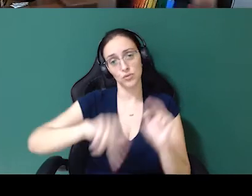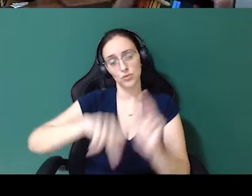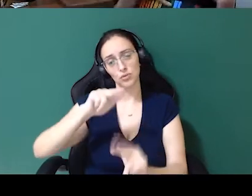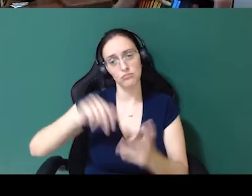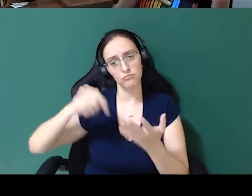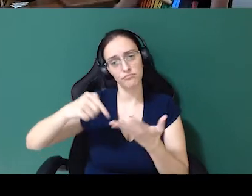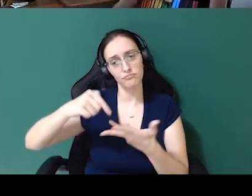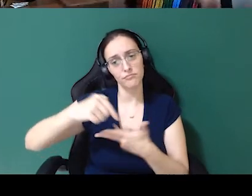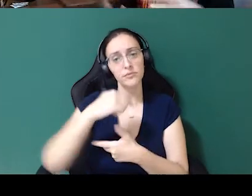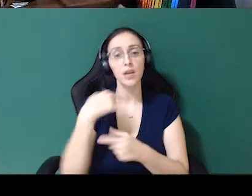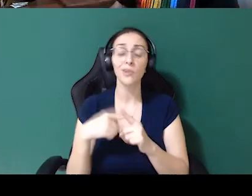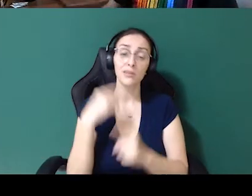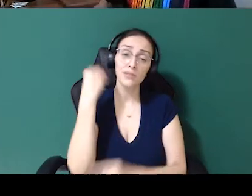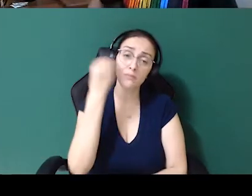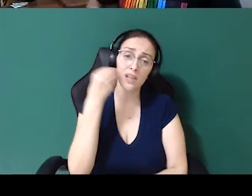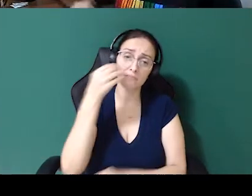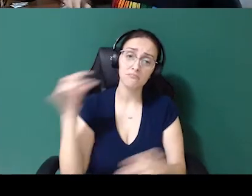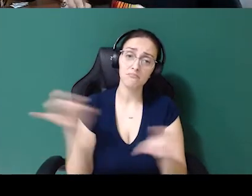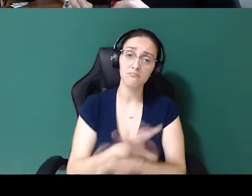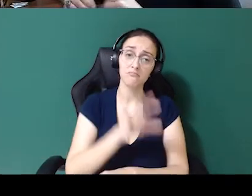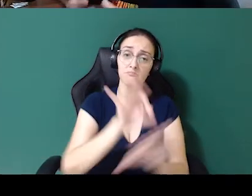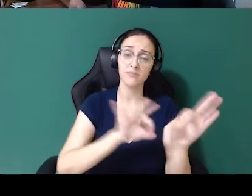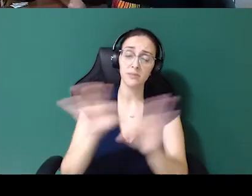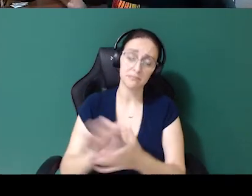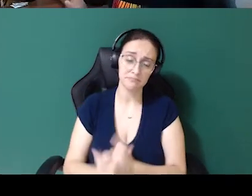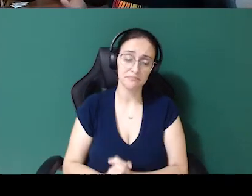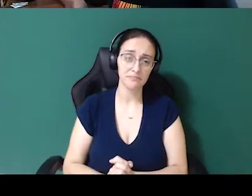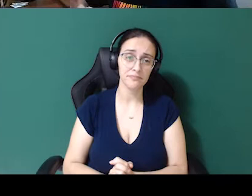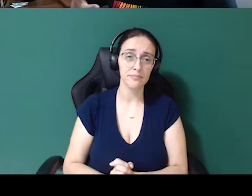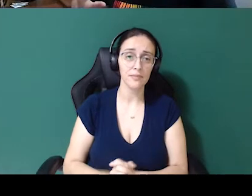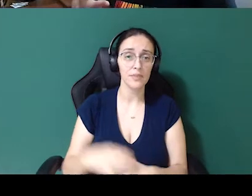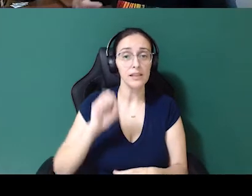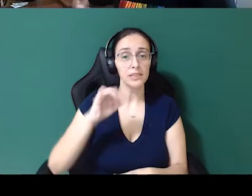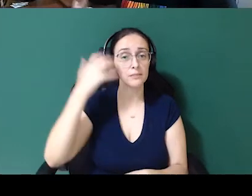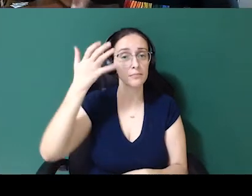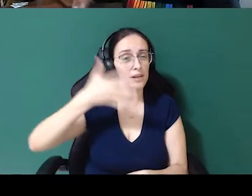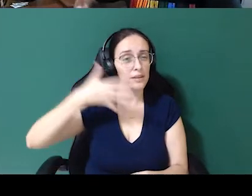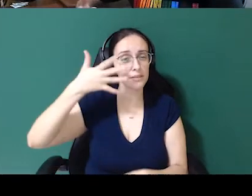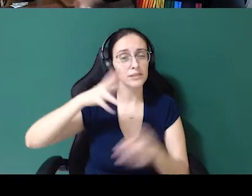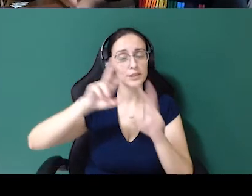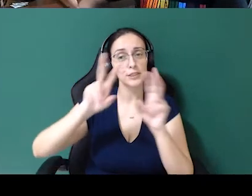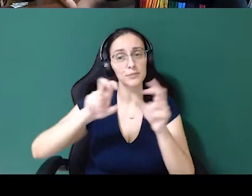Porque eu tenho a vivência e eu estava preparado. Se a gente for fazer uma palestra sobre